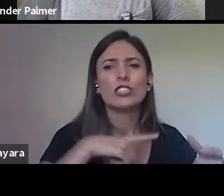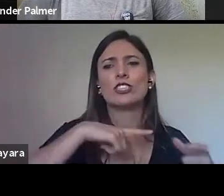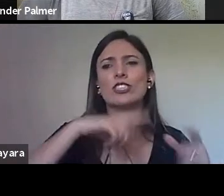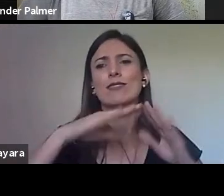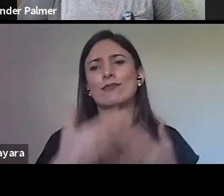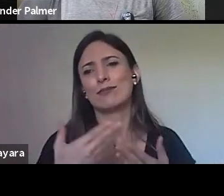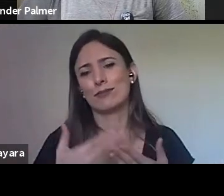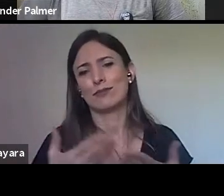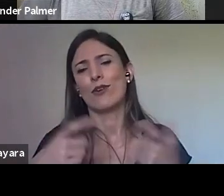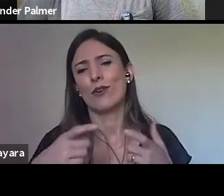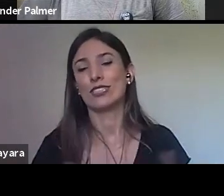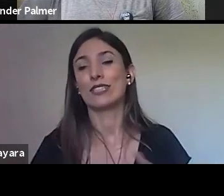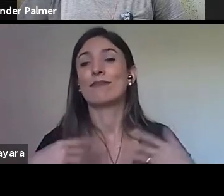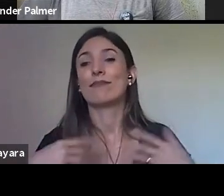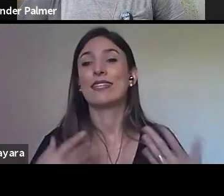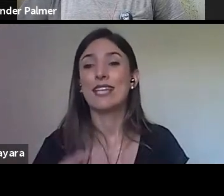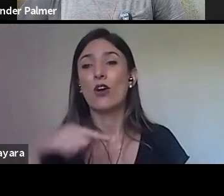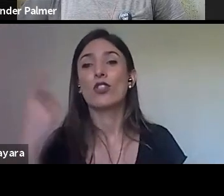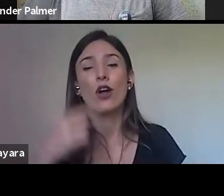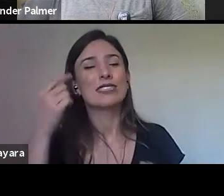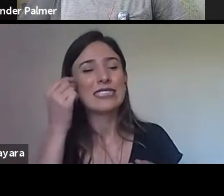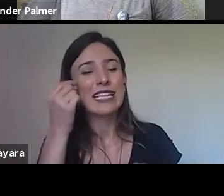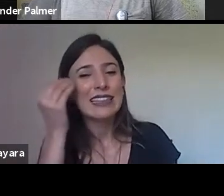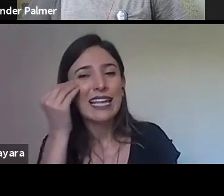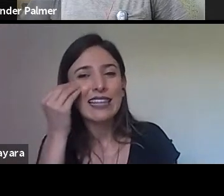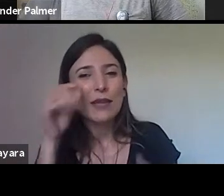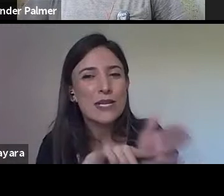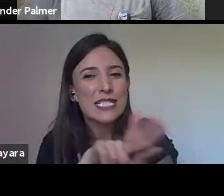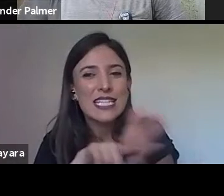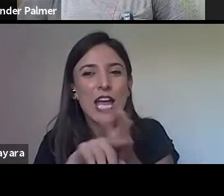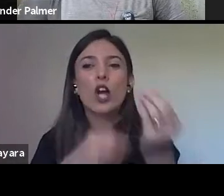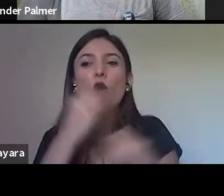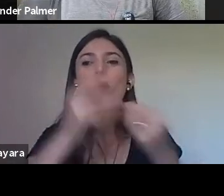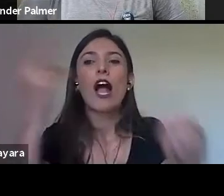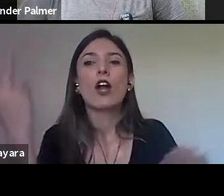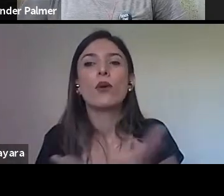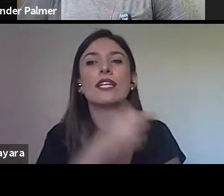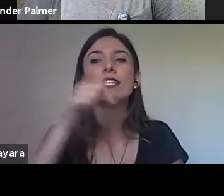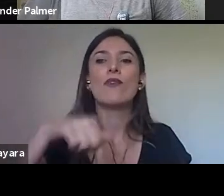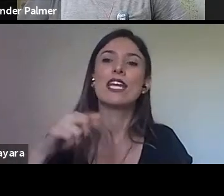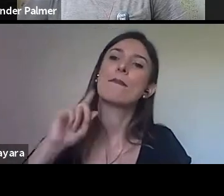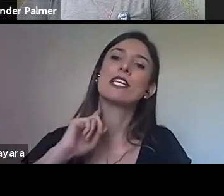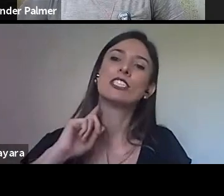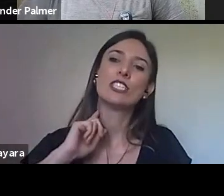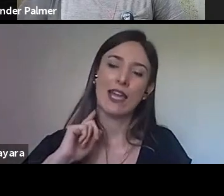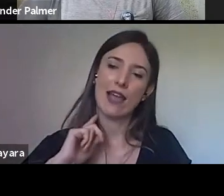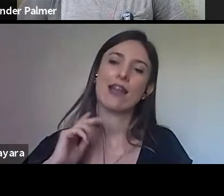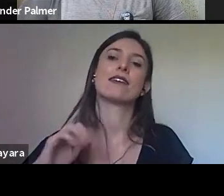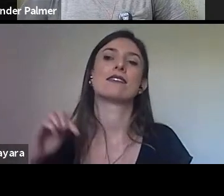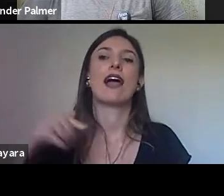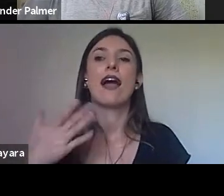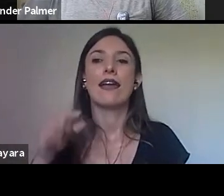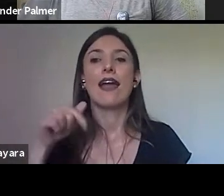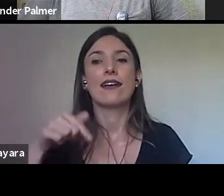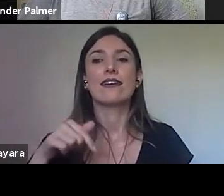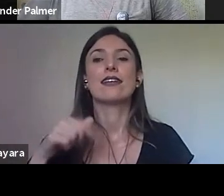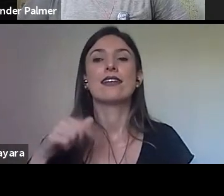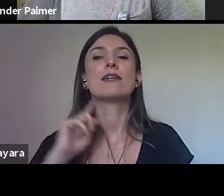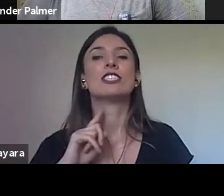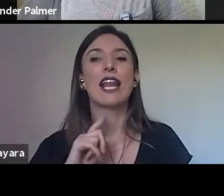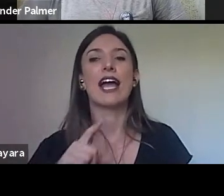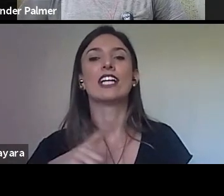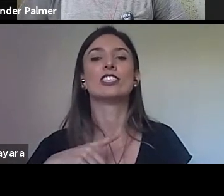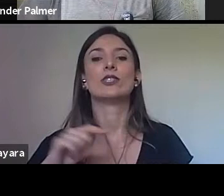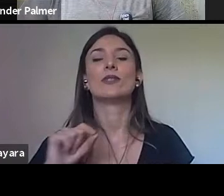pensando nesse mapeamento aqui em Minas Gerais. Então, você vai ter o que seria nos